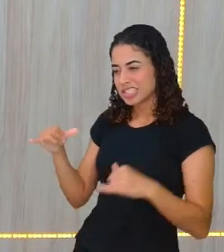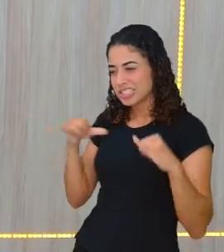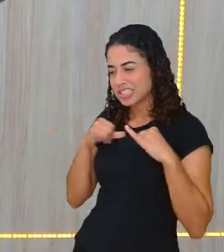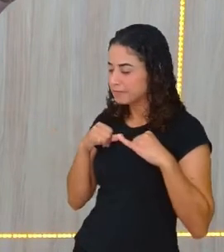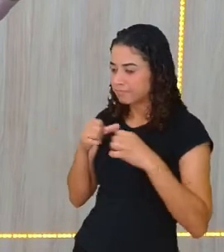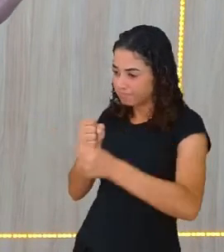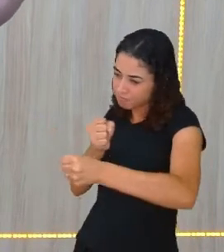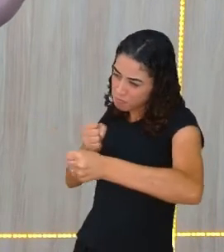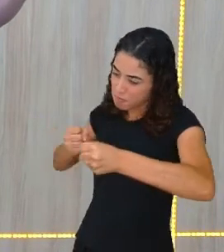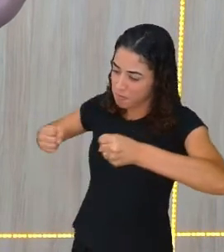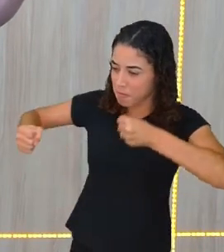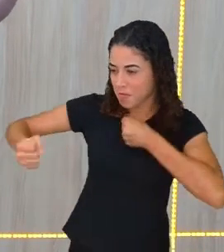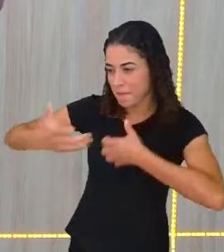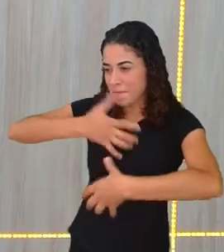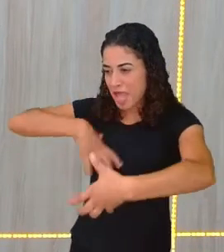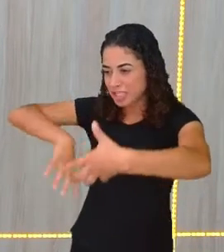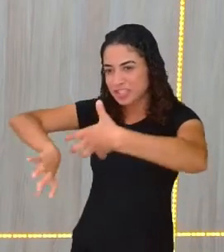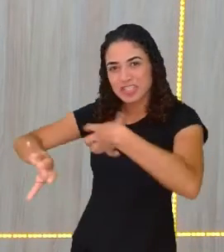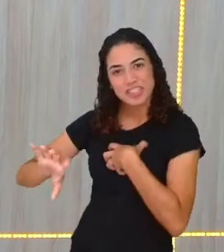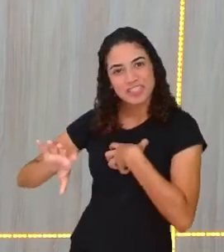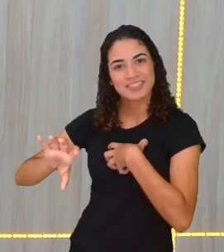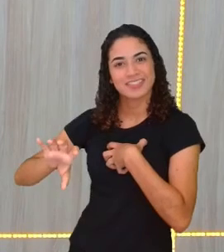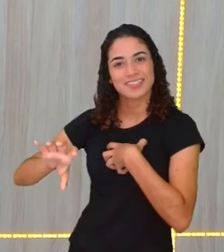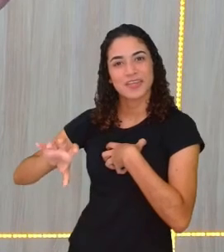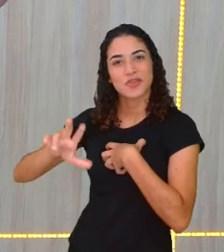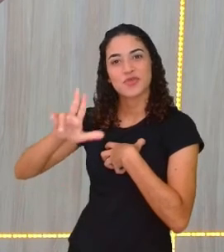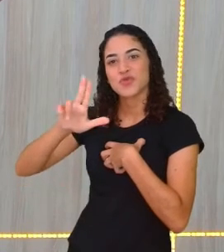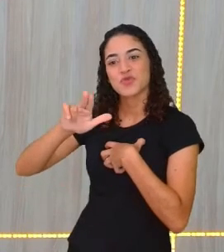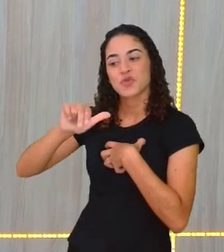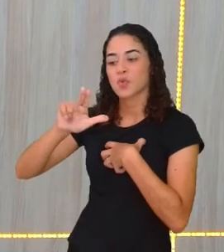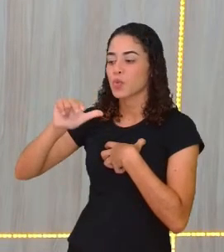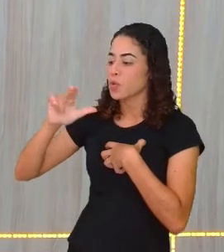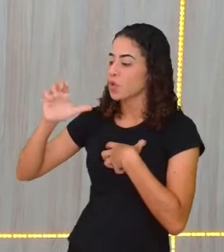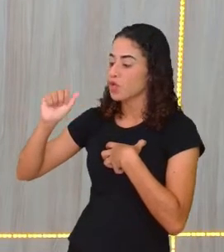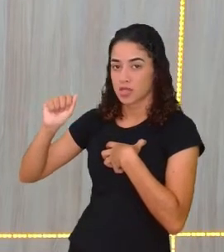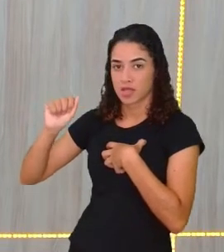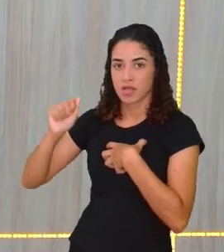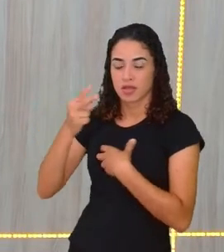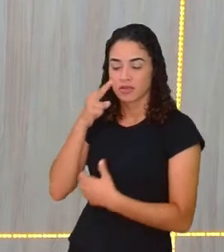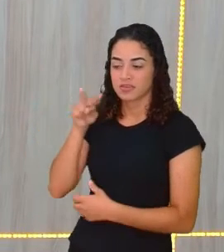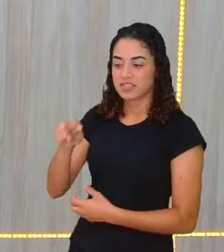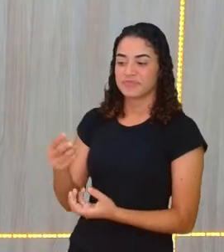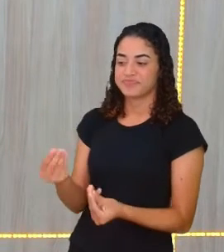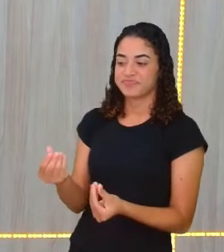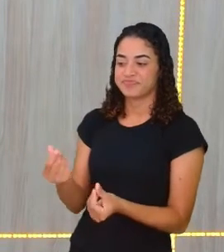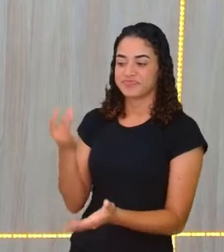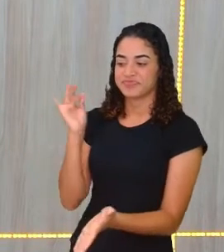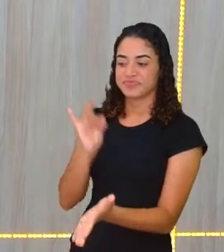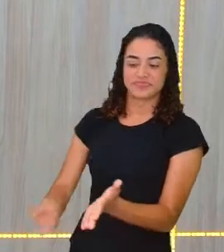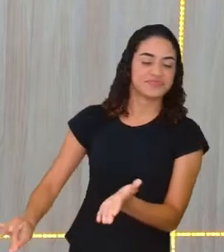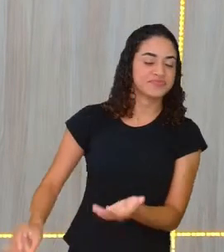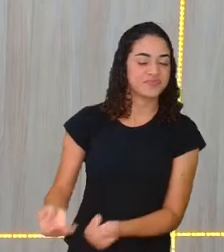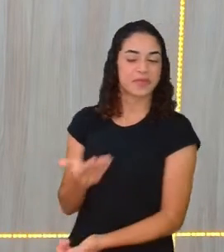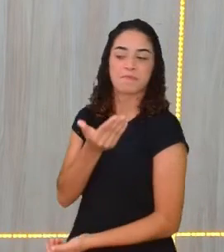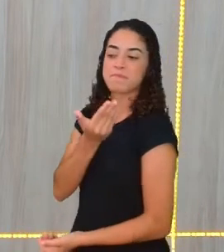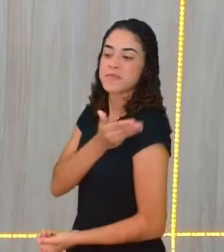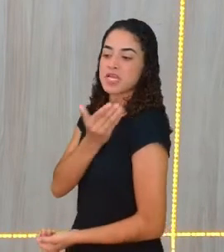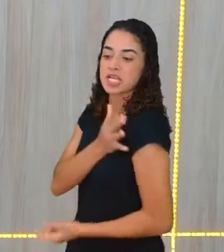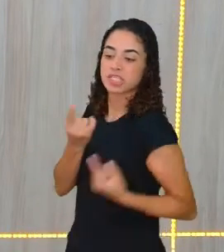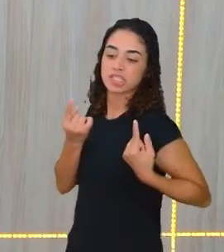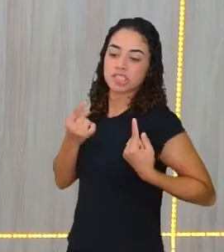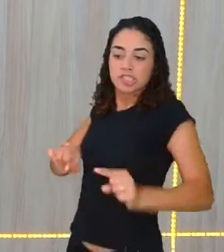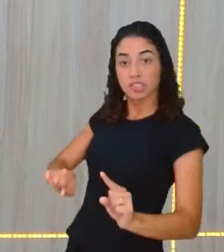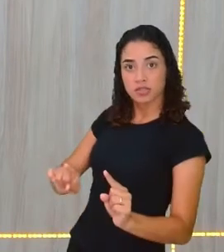outra pessoa, não é? E nunca olhar para esta pessoa com ódio, não é? Com preconceito.